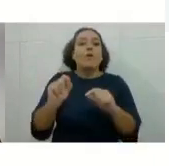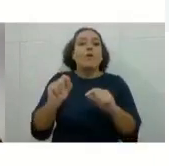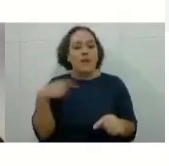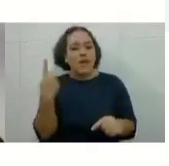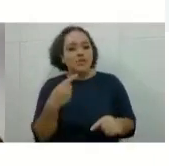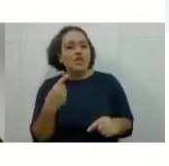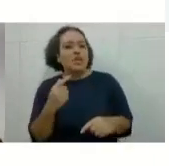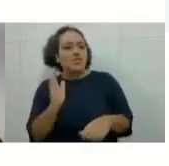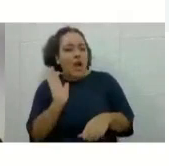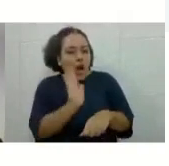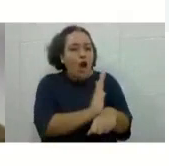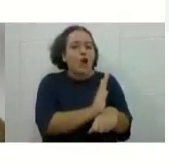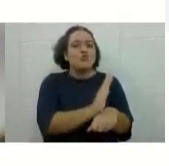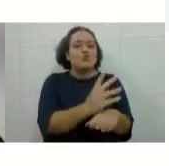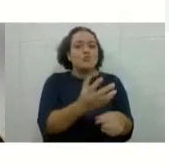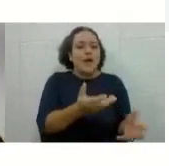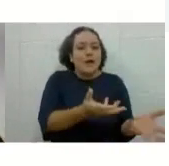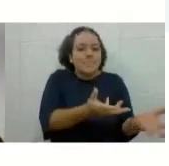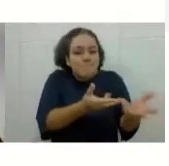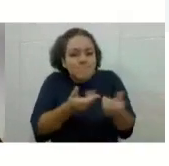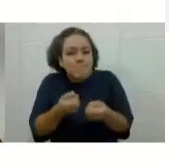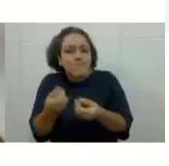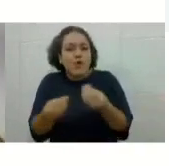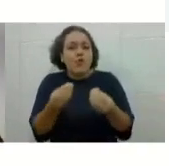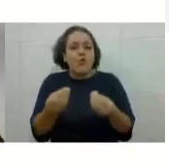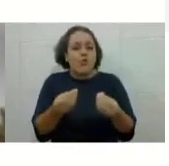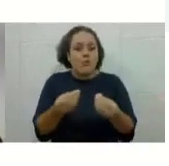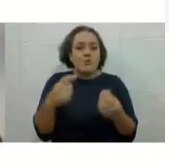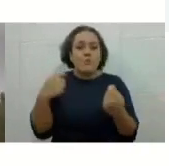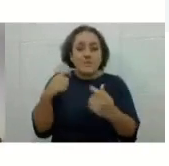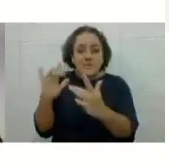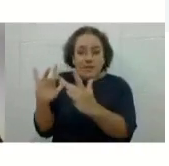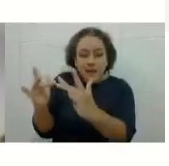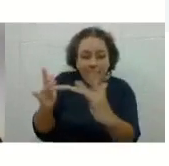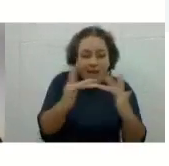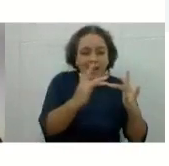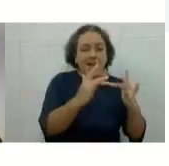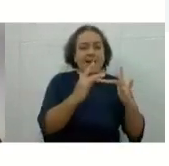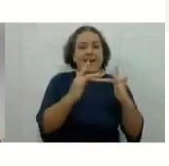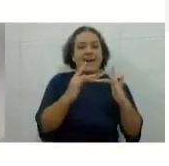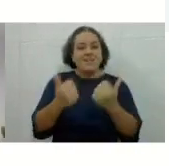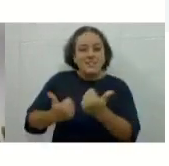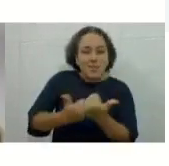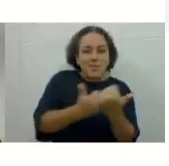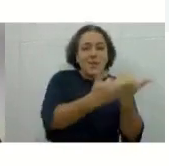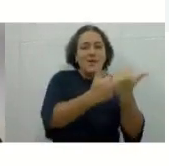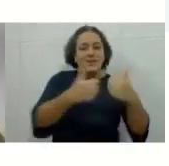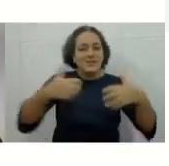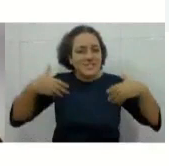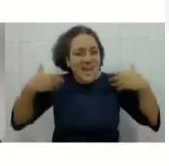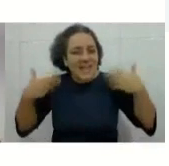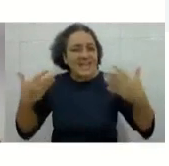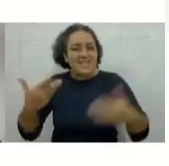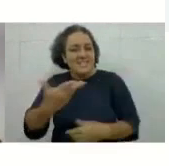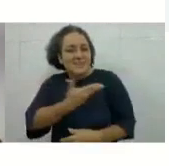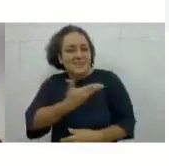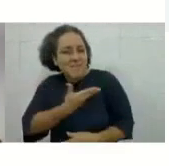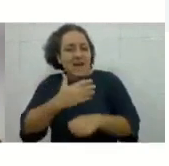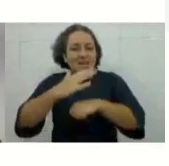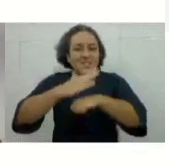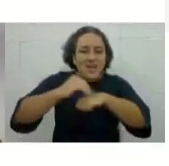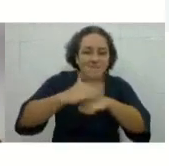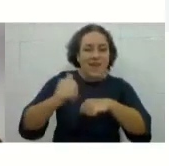redes de contato, redes de alegria, redes de tudo que é coisa boa, só não fiquem sozinhos,